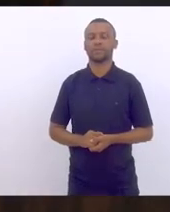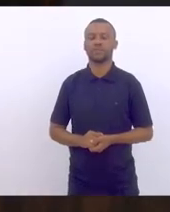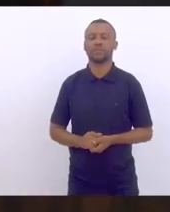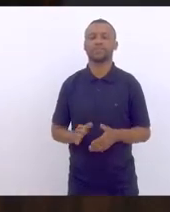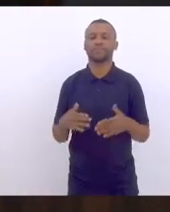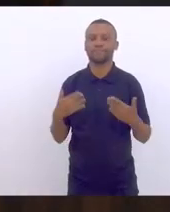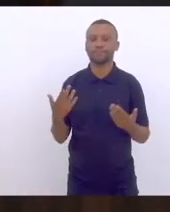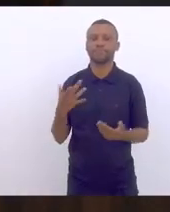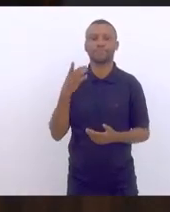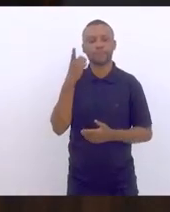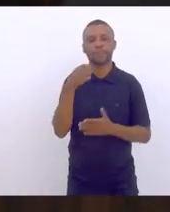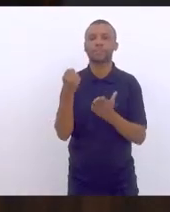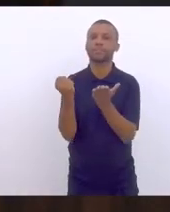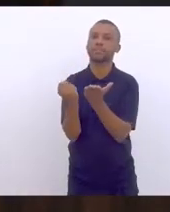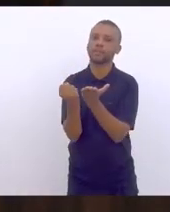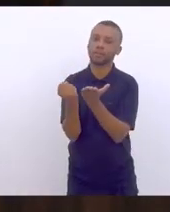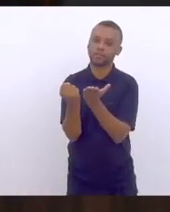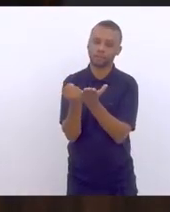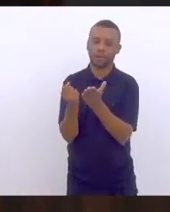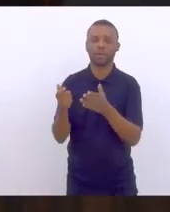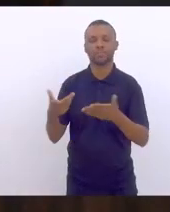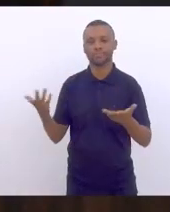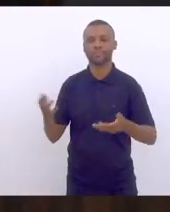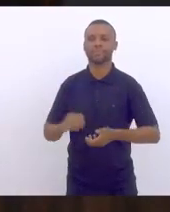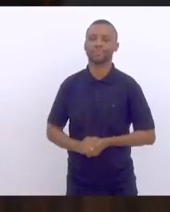deputado Samuel Malafaia, pois não?